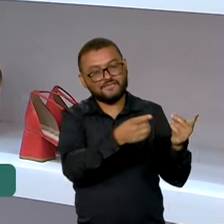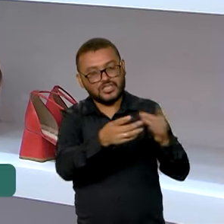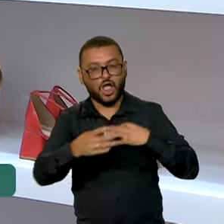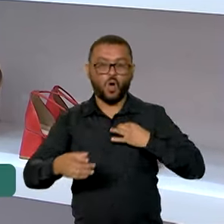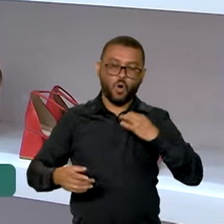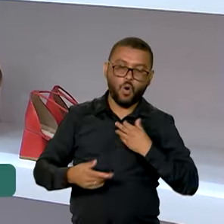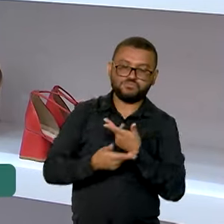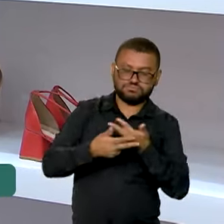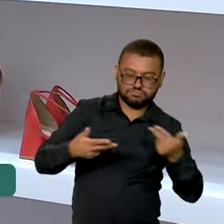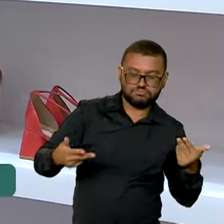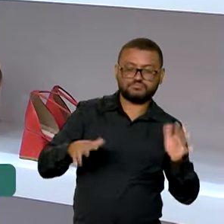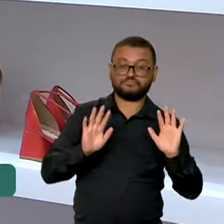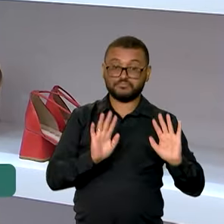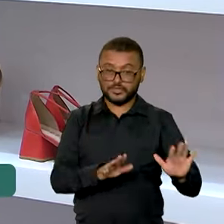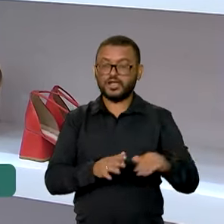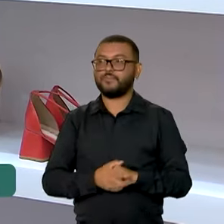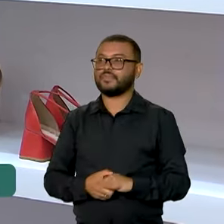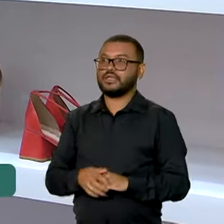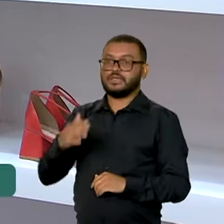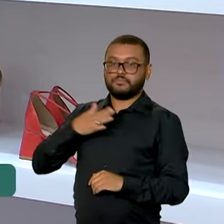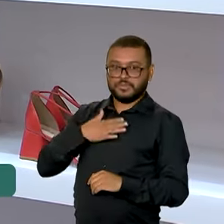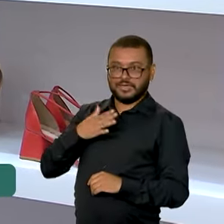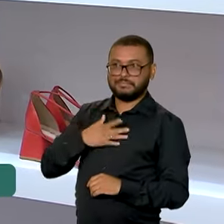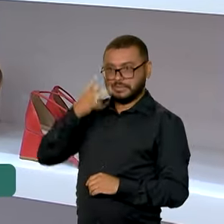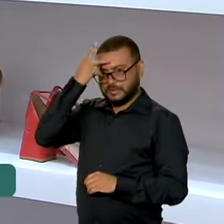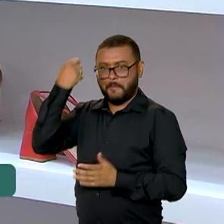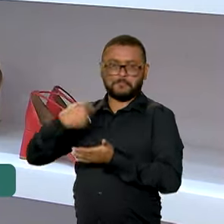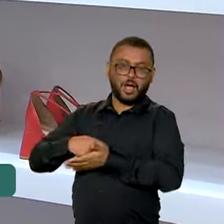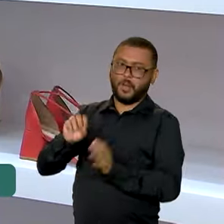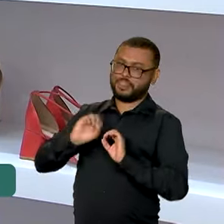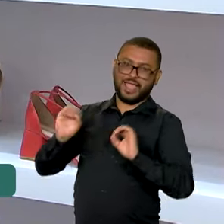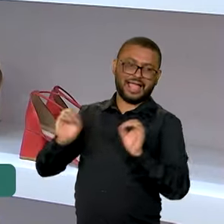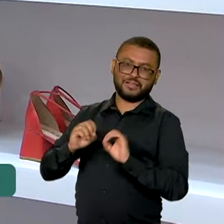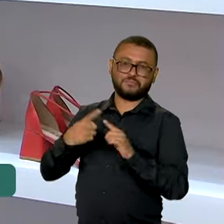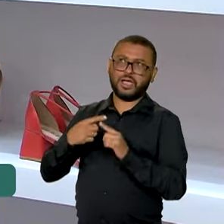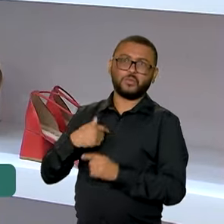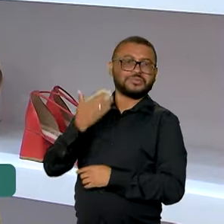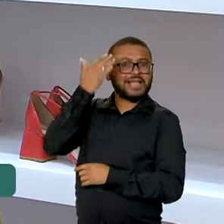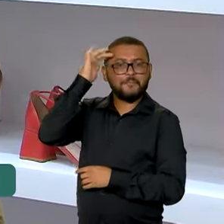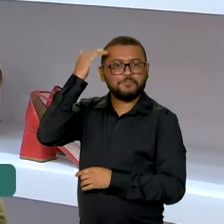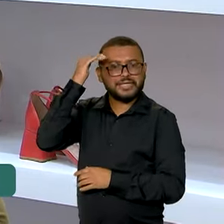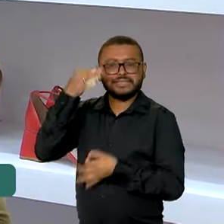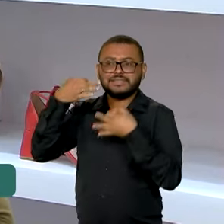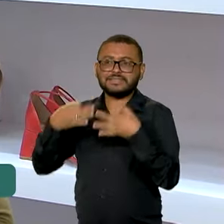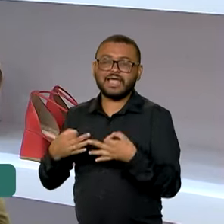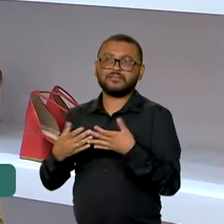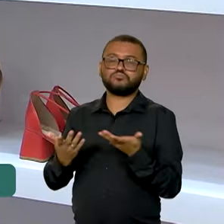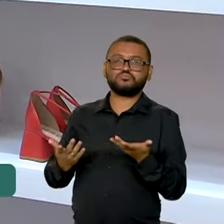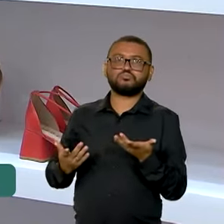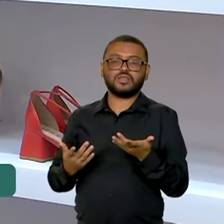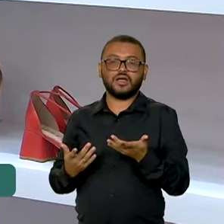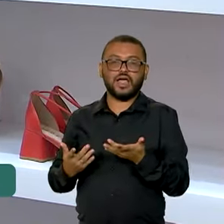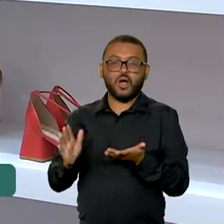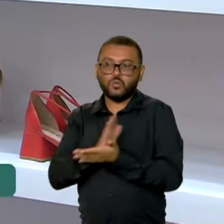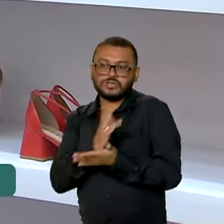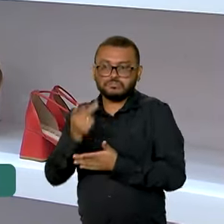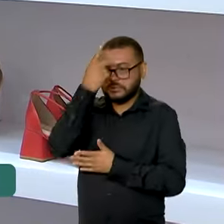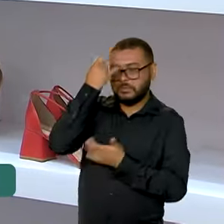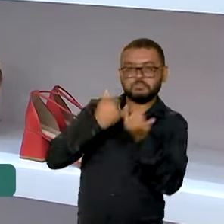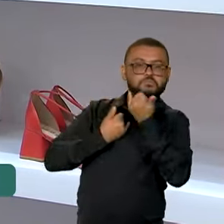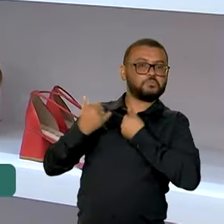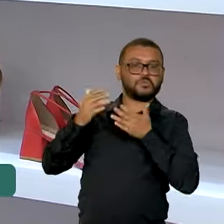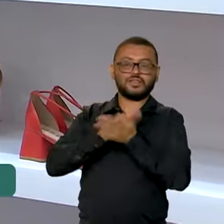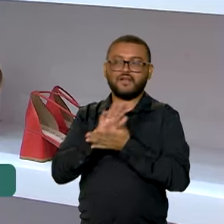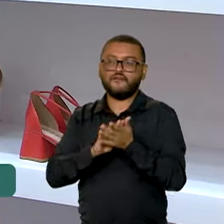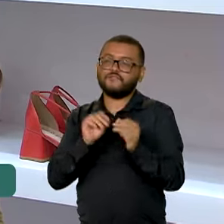tudo. Nessa época eu levei bastante cano porque eu não tinha nenhum entendimento. Ah, olha, não tinha ninguém para te dizer assim, olha,